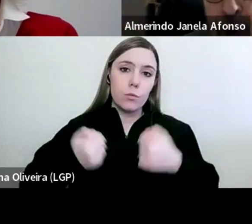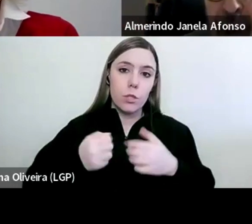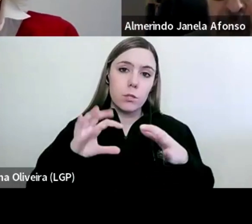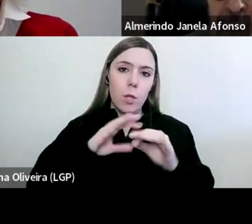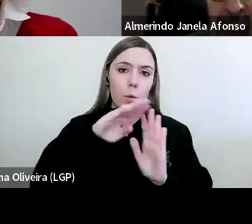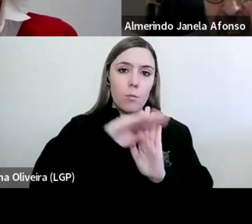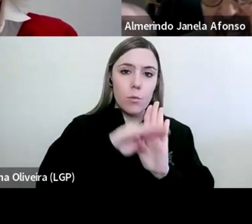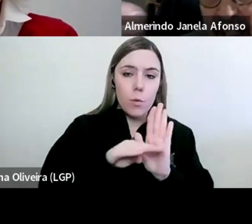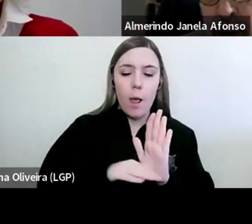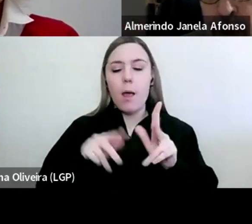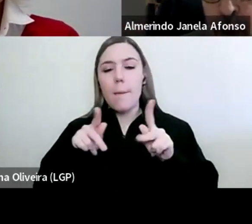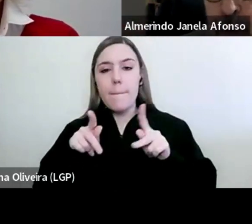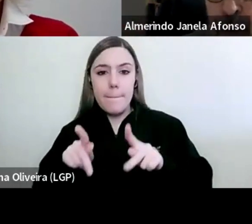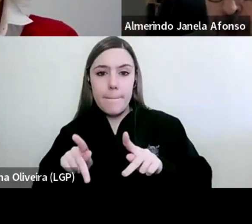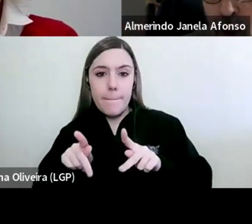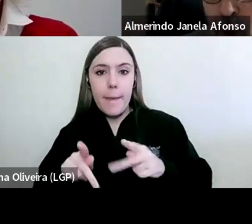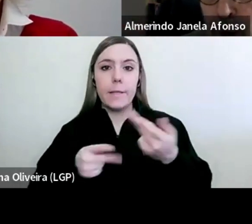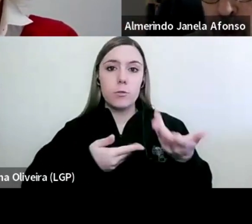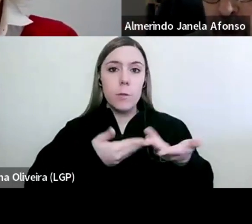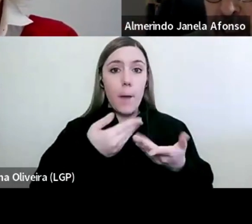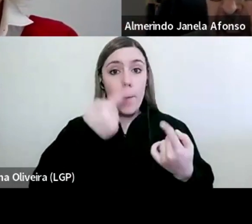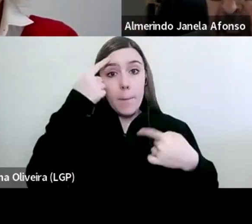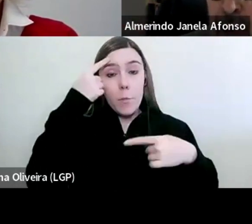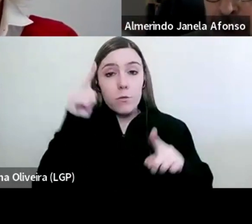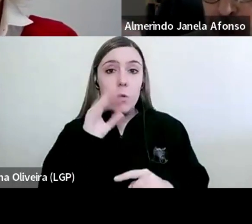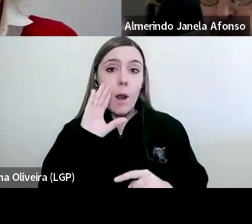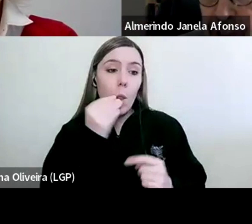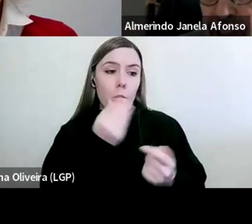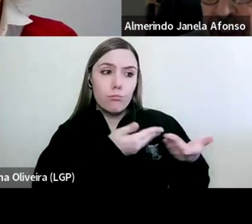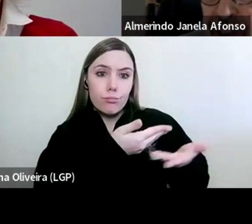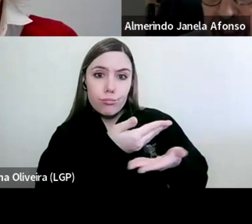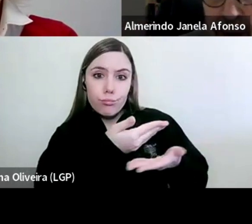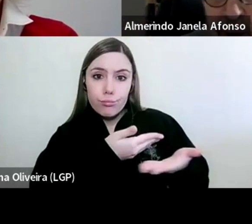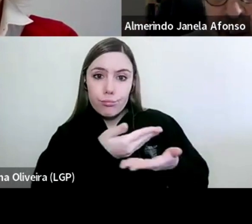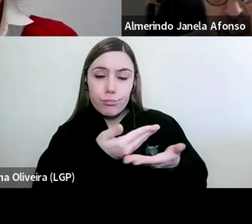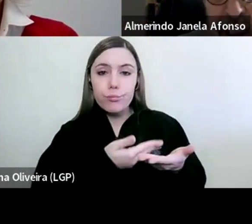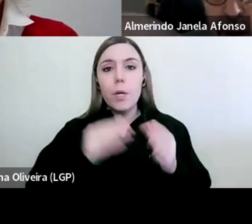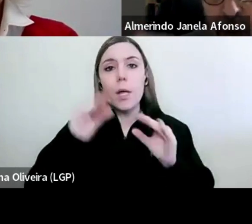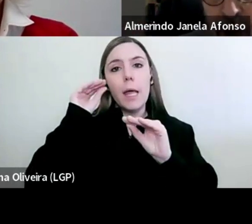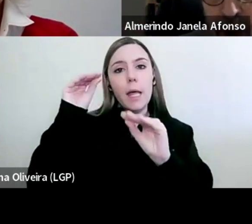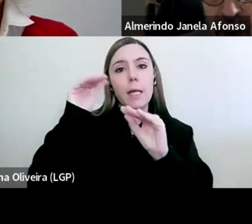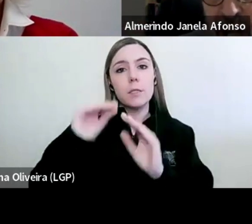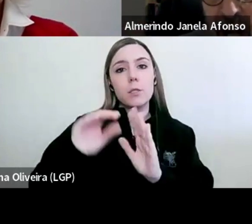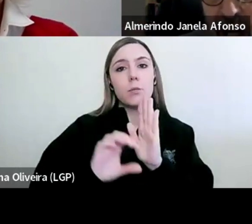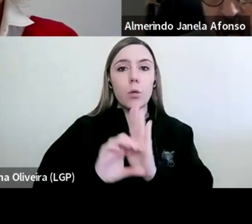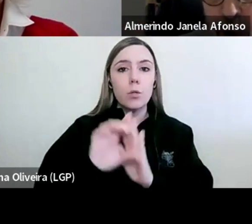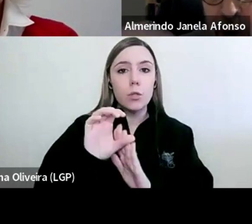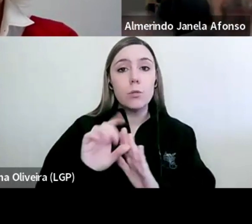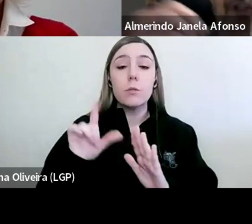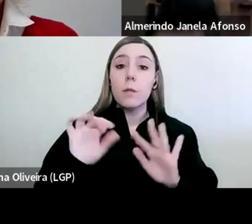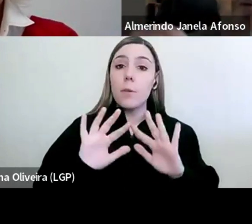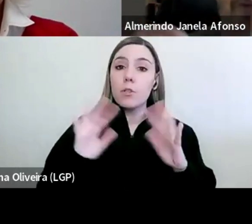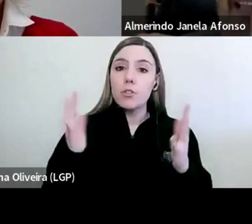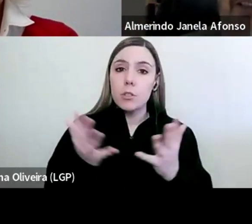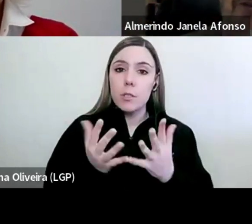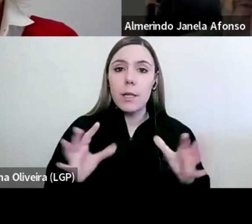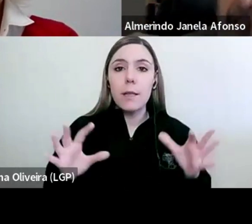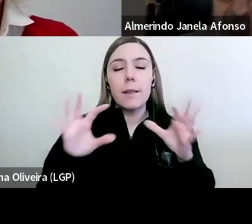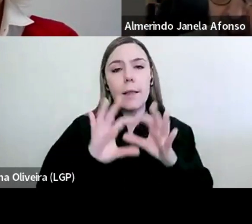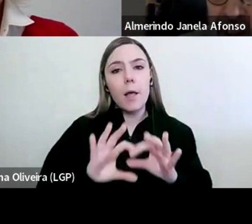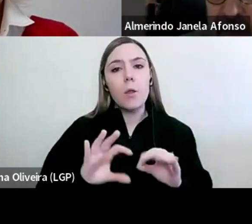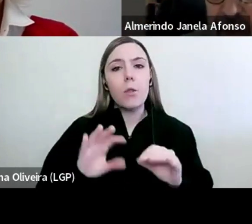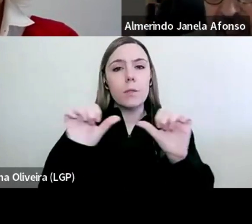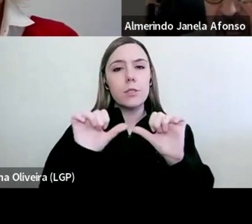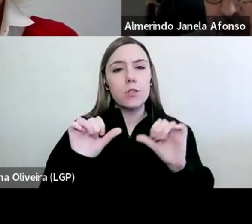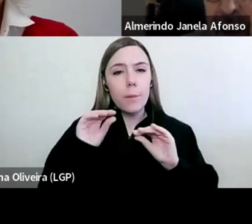metodologias, às relações professor-aluno, às condições de ensino e, de uma forma geral, ao sistema dogmático,